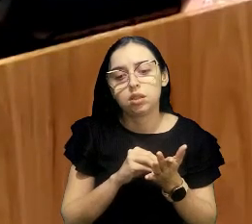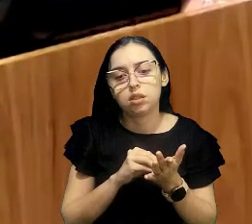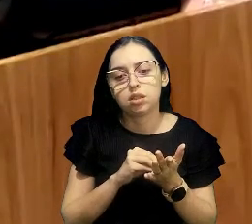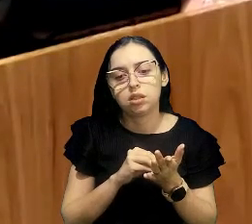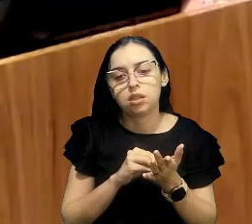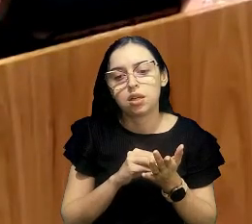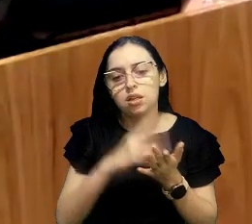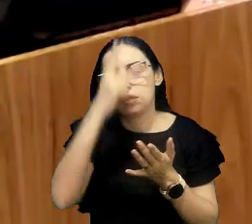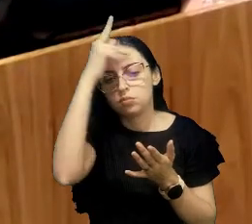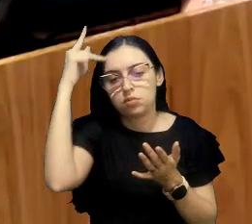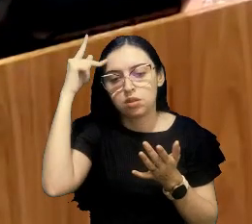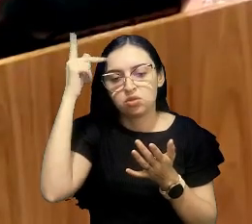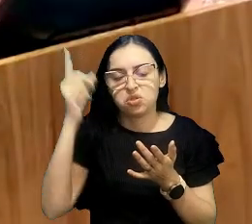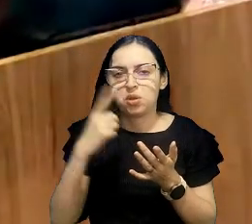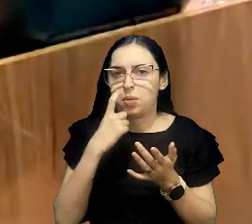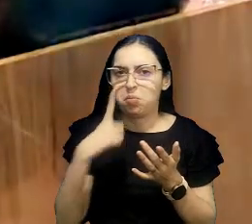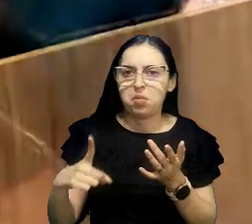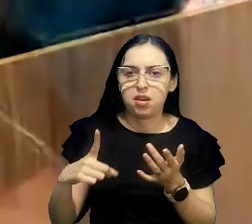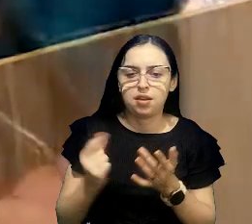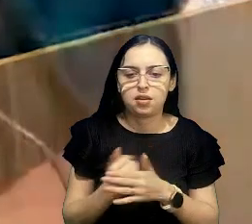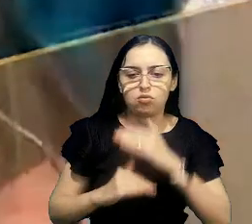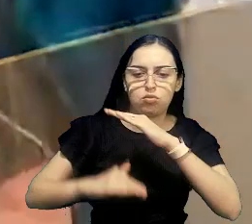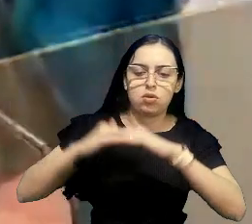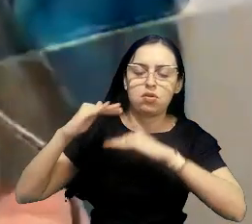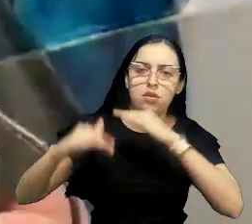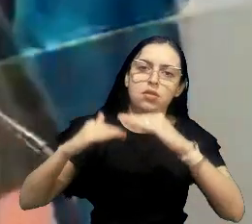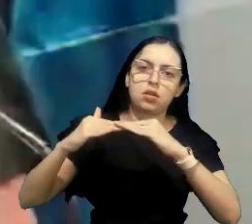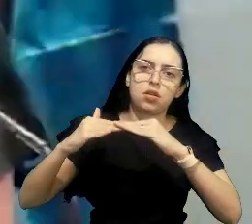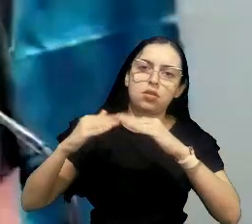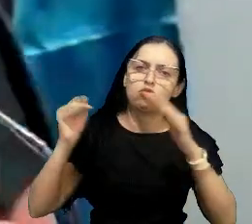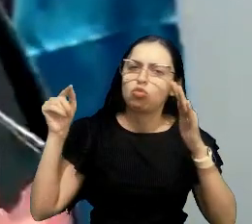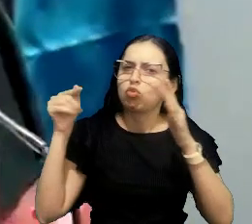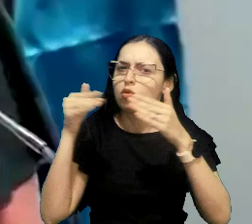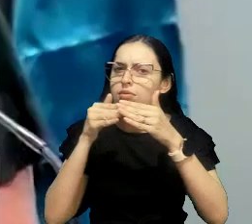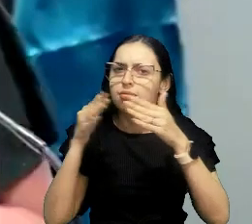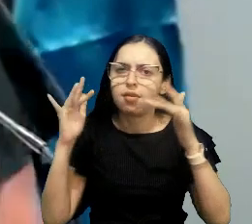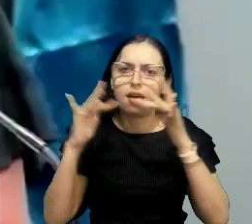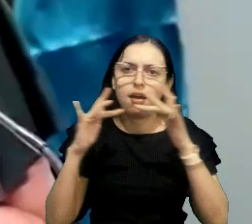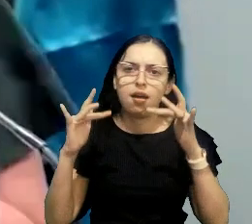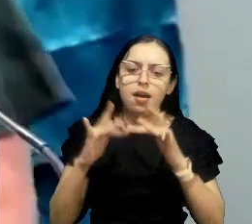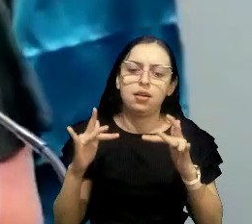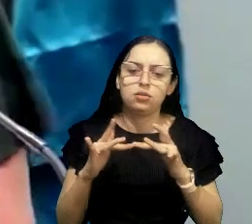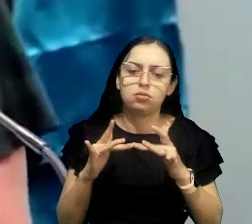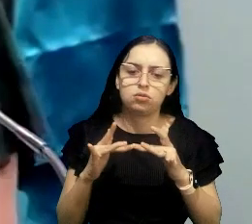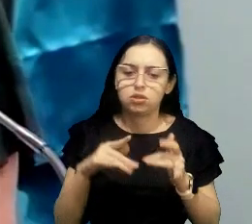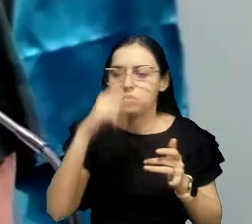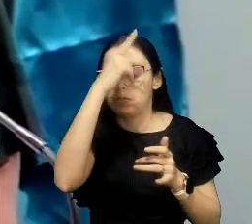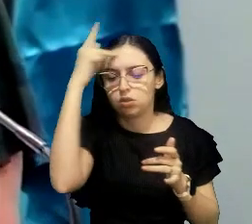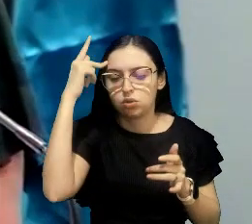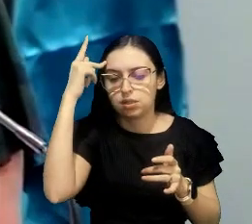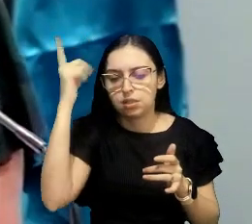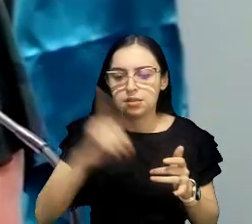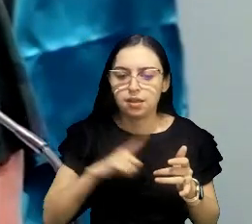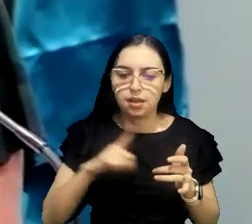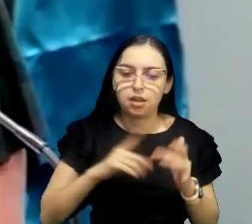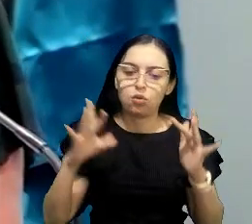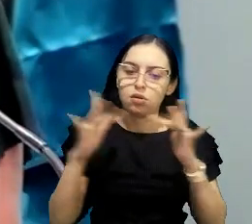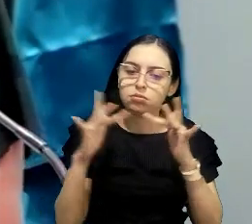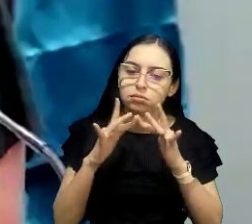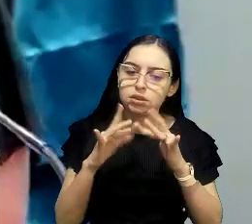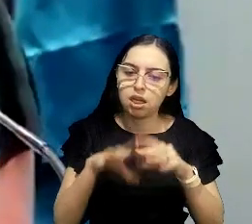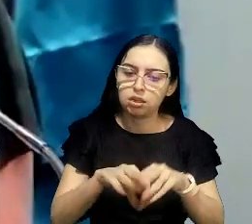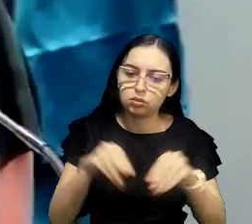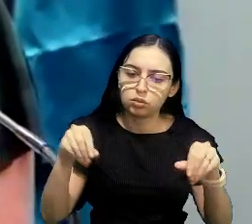mas toda a cadeia que vai ter acesso, toda a cadeia de pessoas que têm acesso àquela terra,